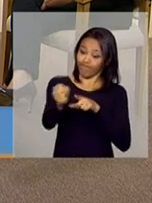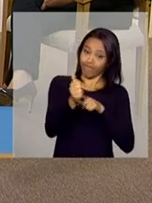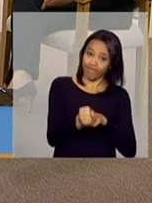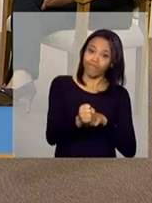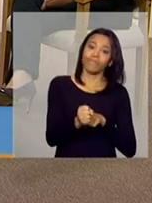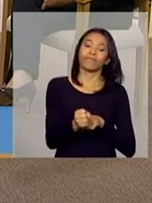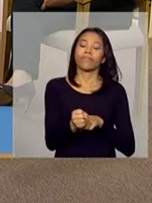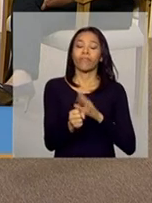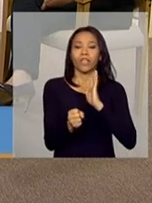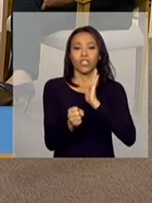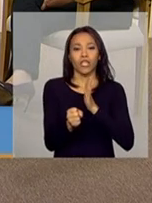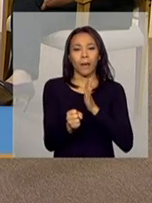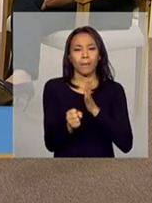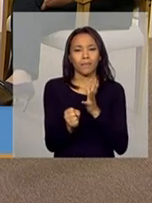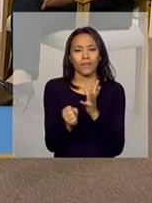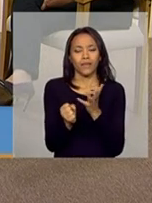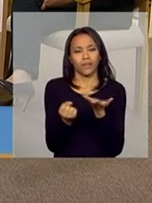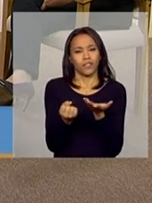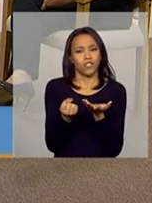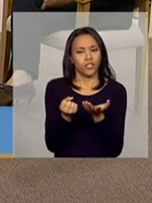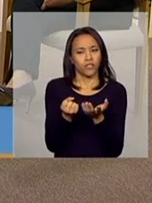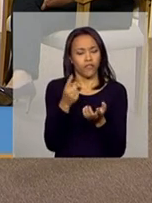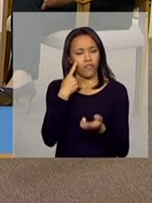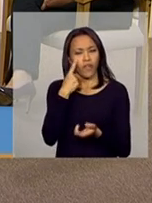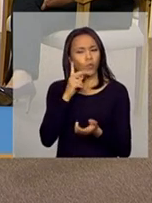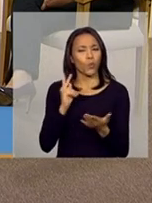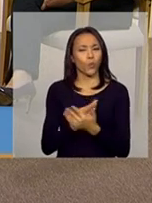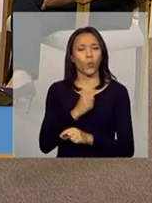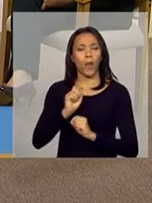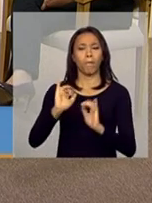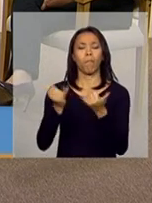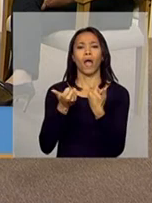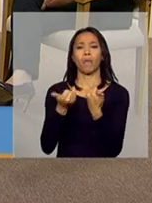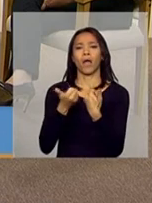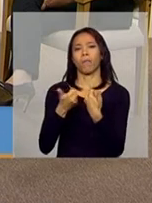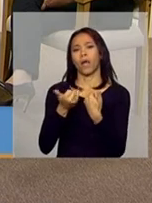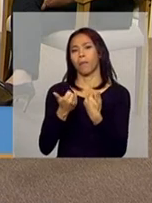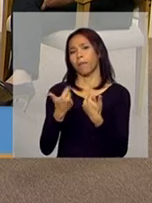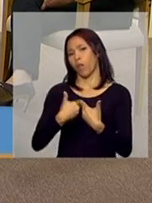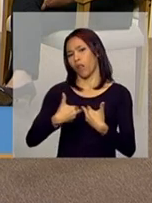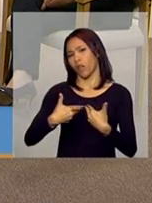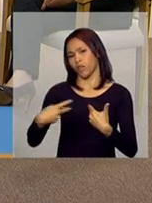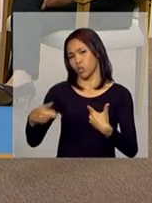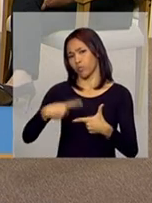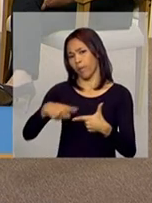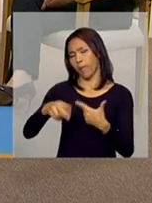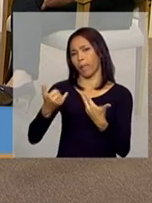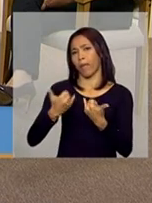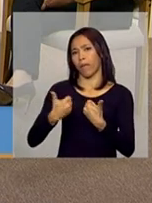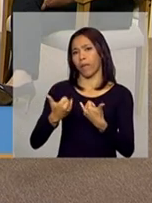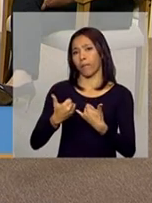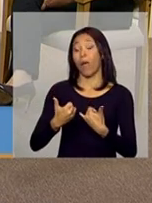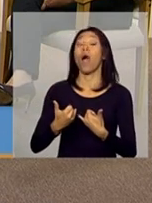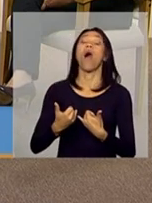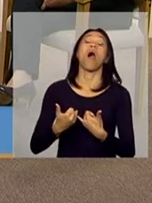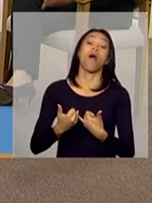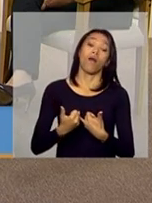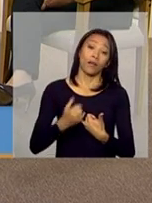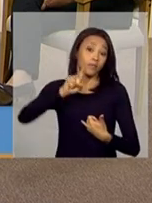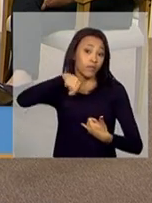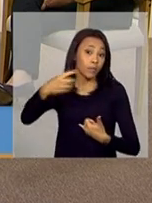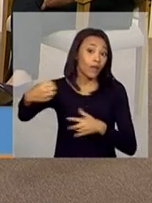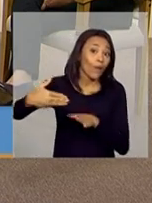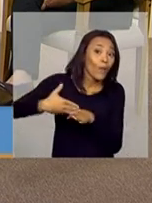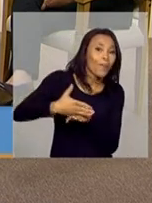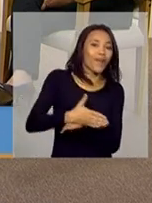de uma primeira acolhida, no sentido de ouvir as famílias, uma escuta mais qualificada das suas demandas, ela entra no serviço, a